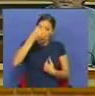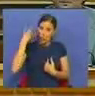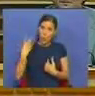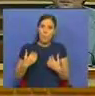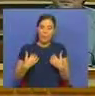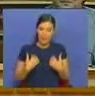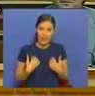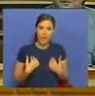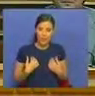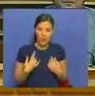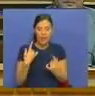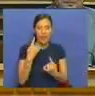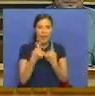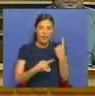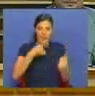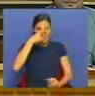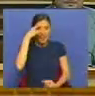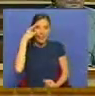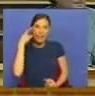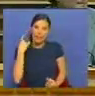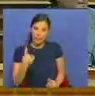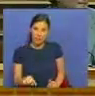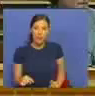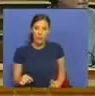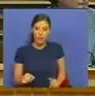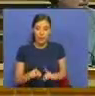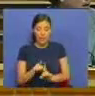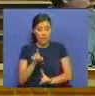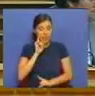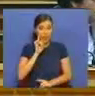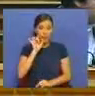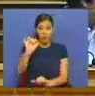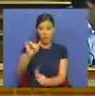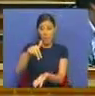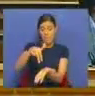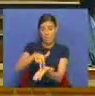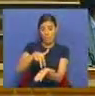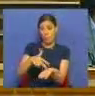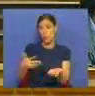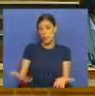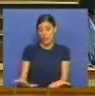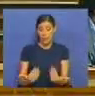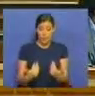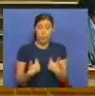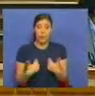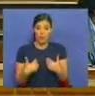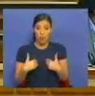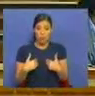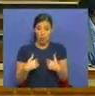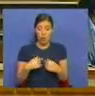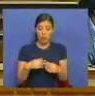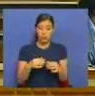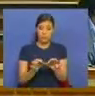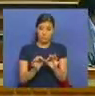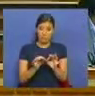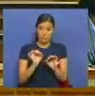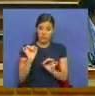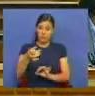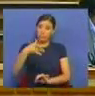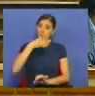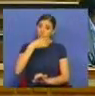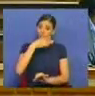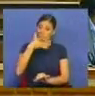tenha alguma dificuldade em defender as suas posições. Nós subscrevemos na íntegra a sua